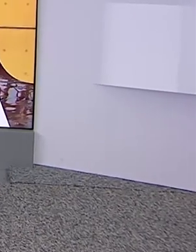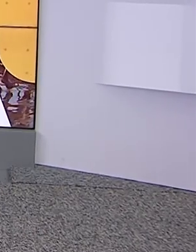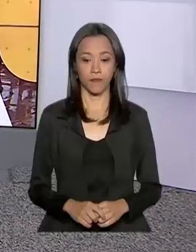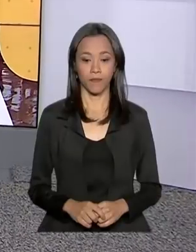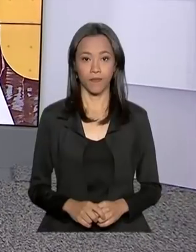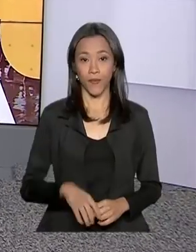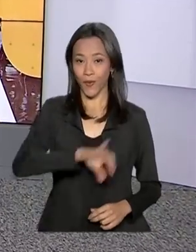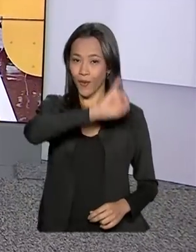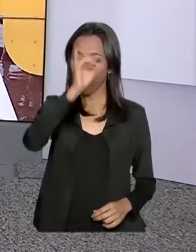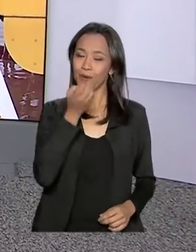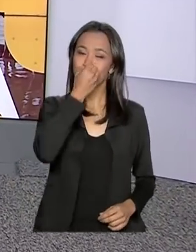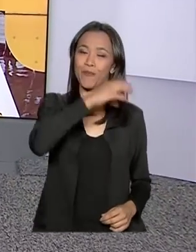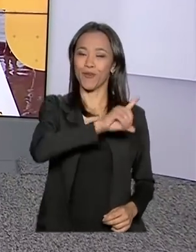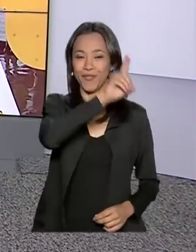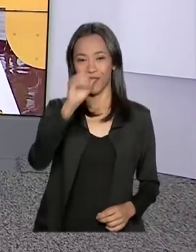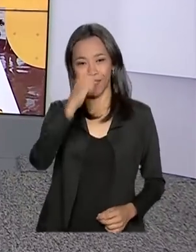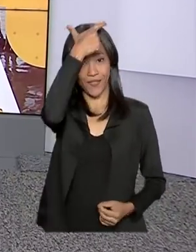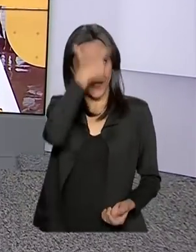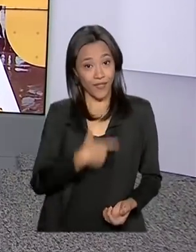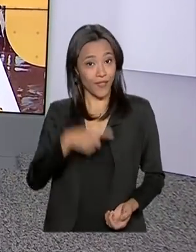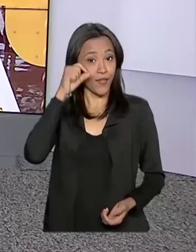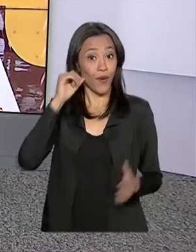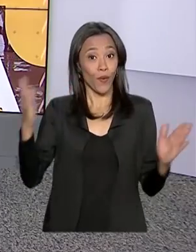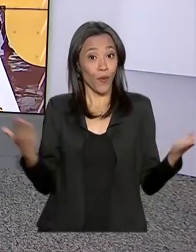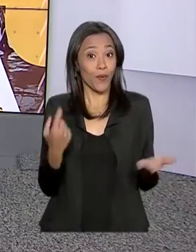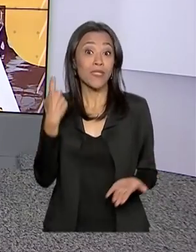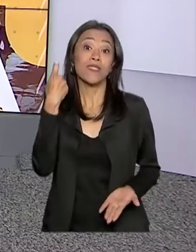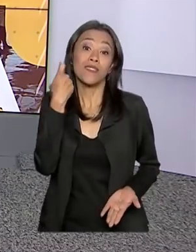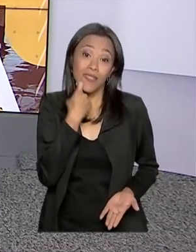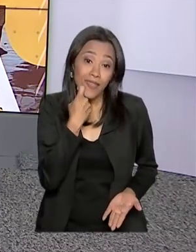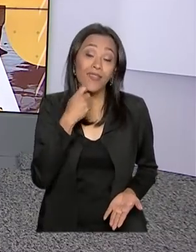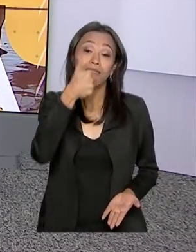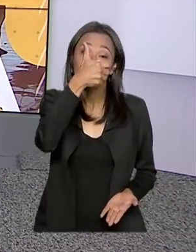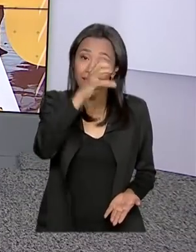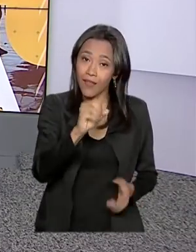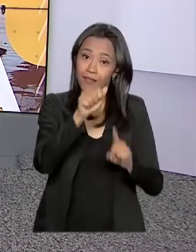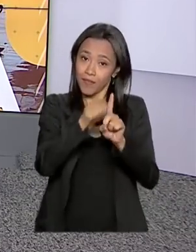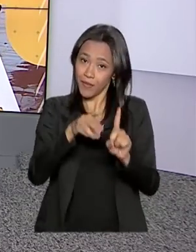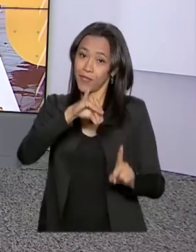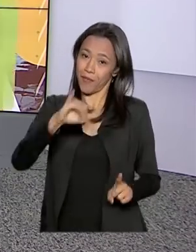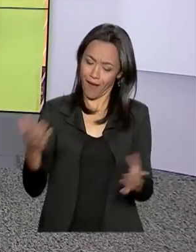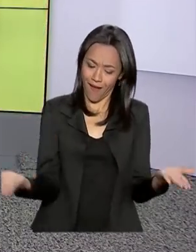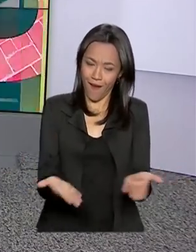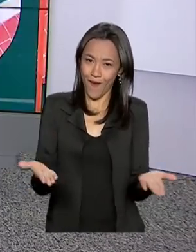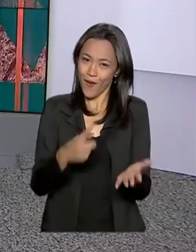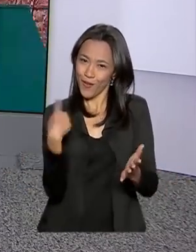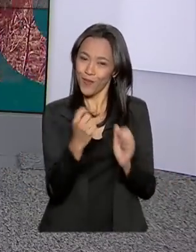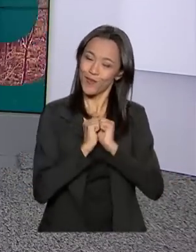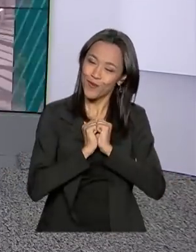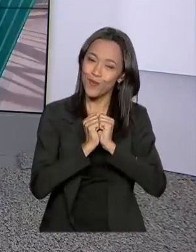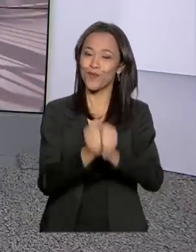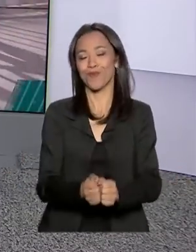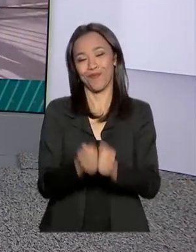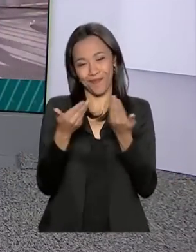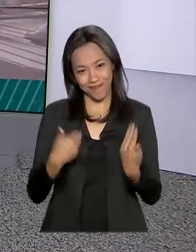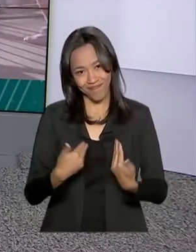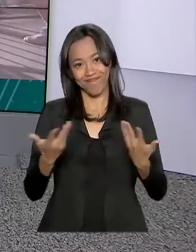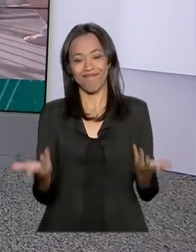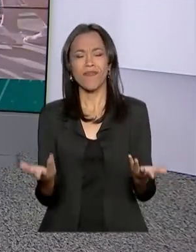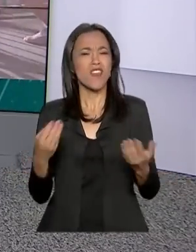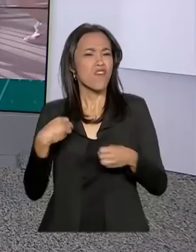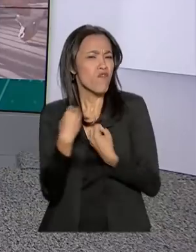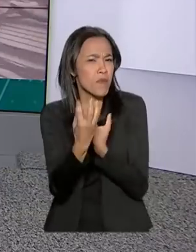Olá, bom dia, eu sou Mara Kenupi, hoje é sexta-feira, 10 de maio, a partir de agora estamos juntos no Brasil em Dia